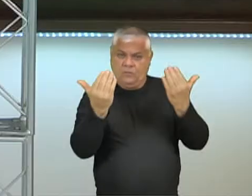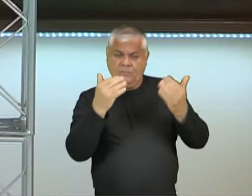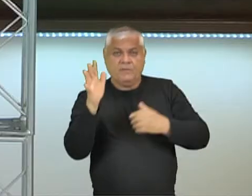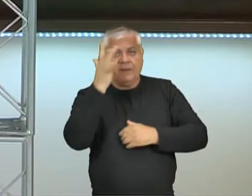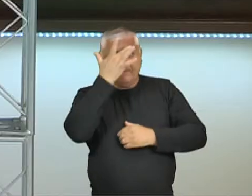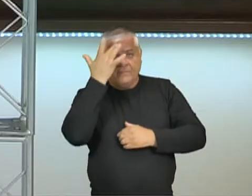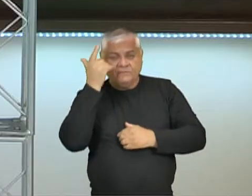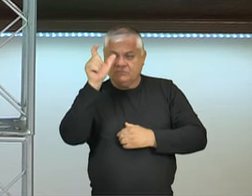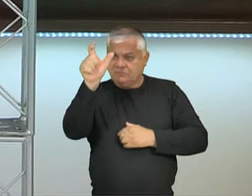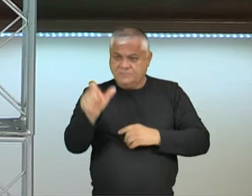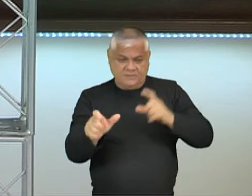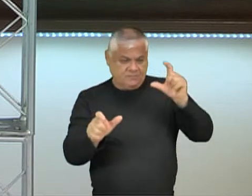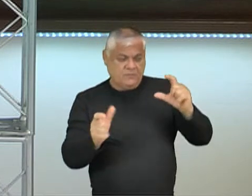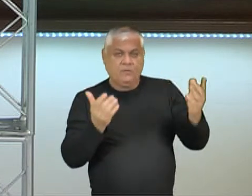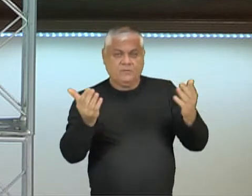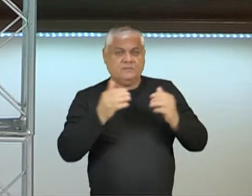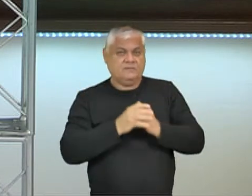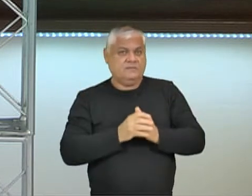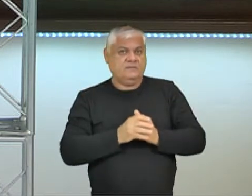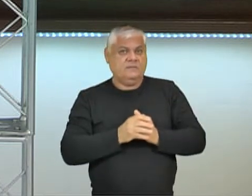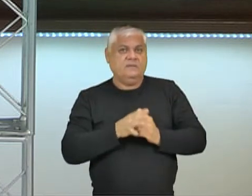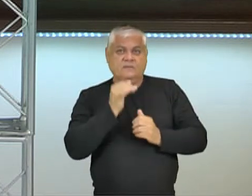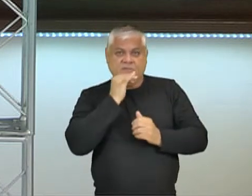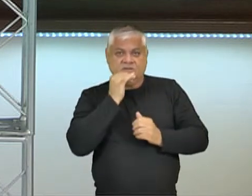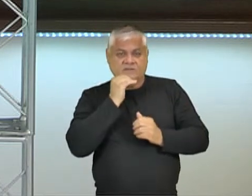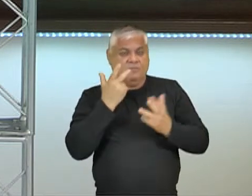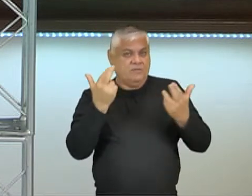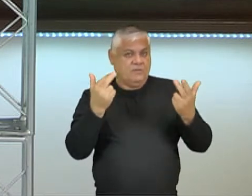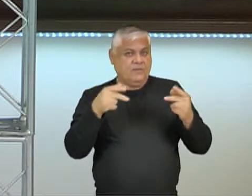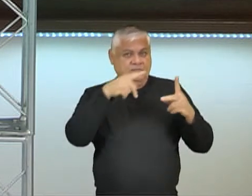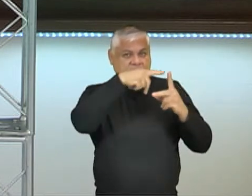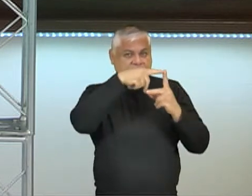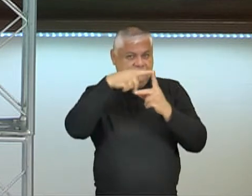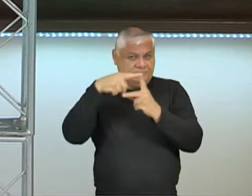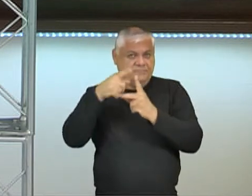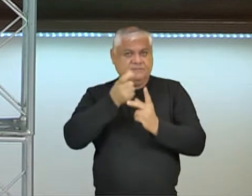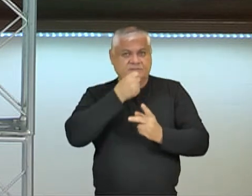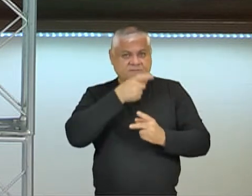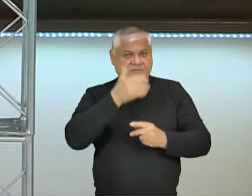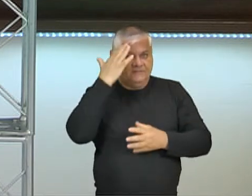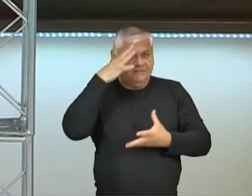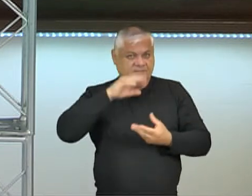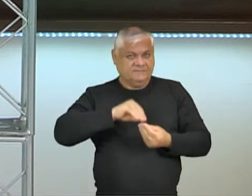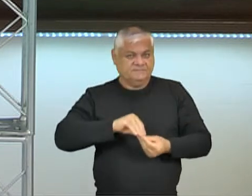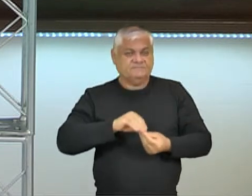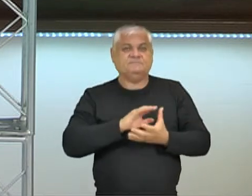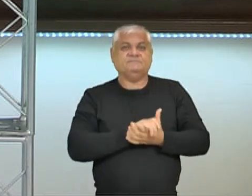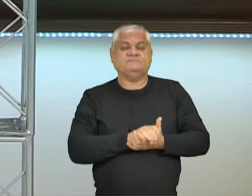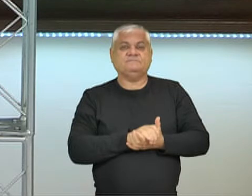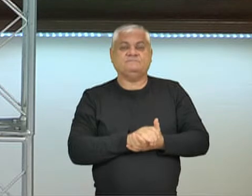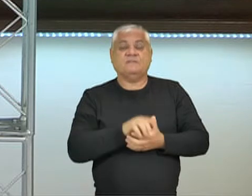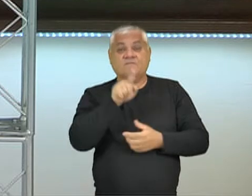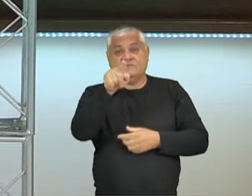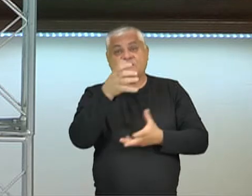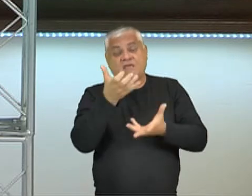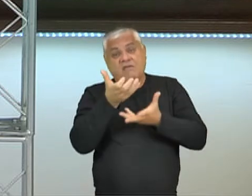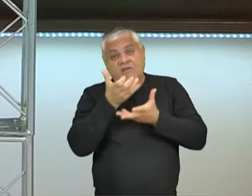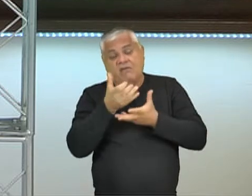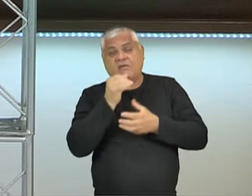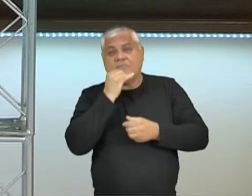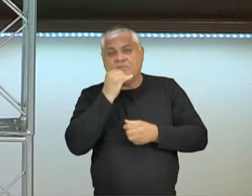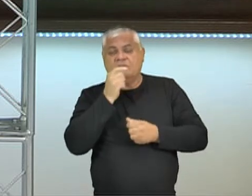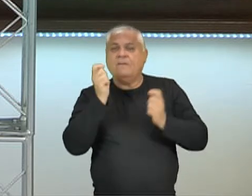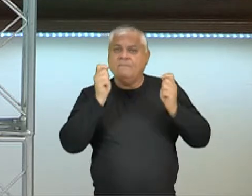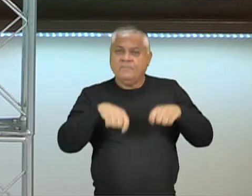nem sempre esses elementos precisam estar na sentença, como aconteceu na comic strip, eles ficam subentendidos. Então, se você quiser, você põe na